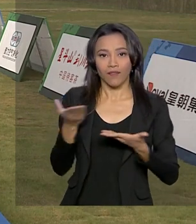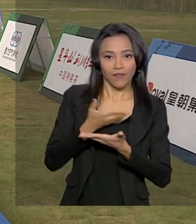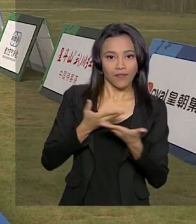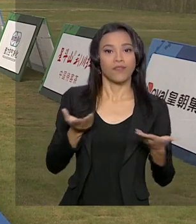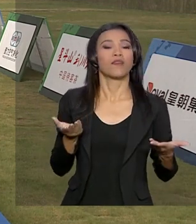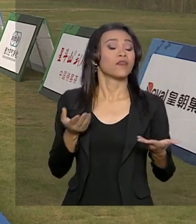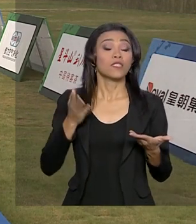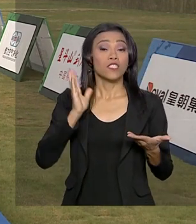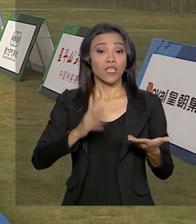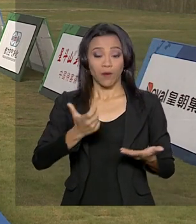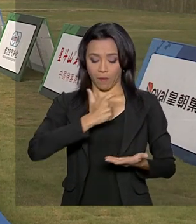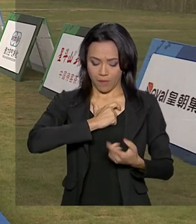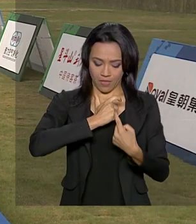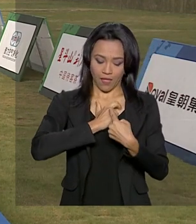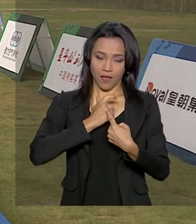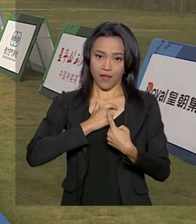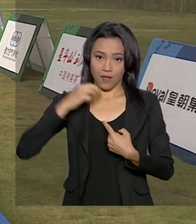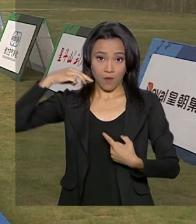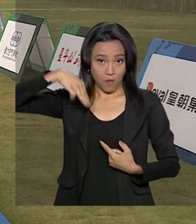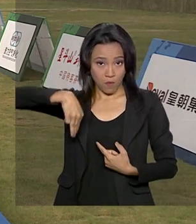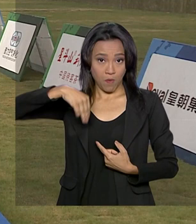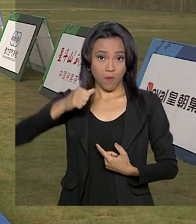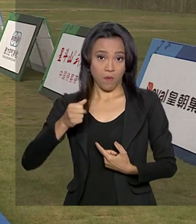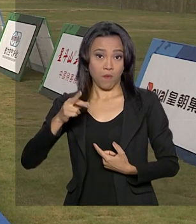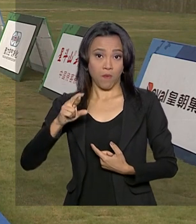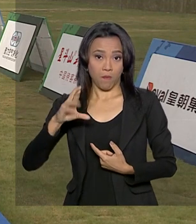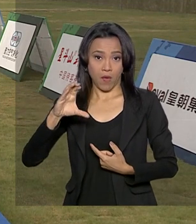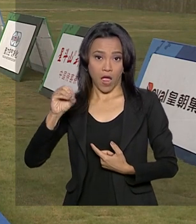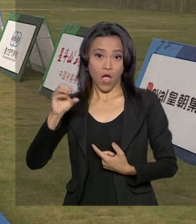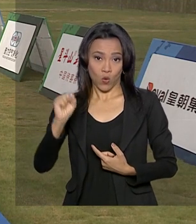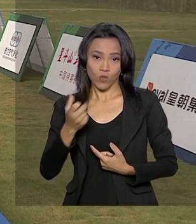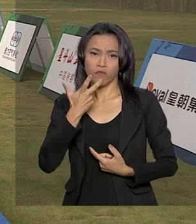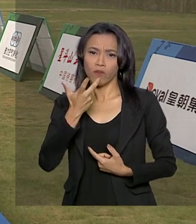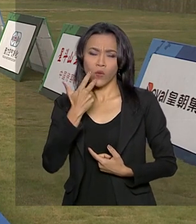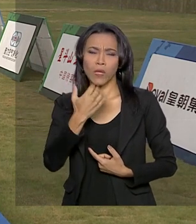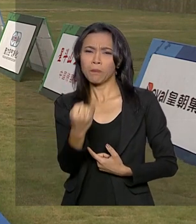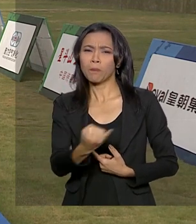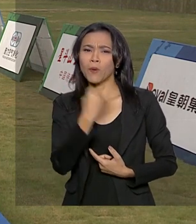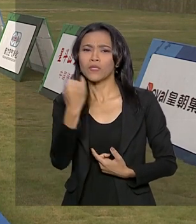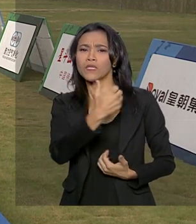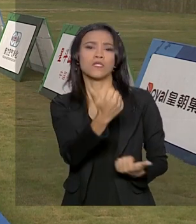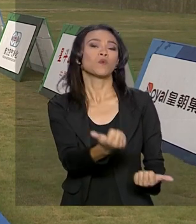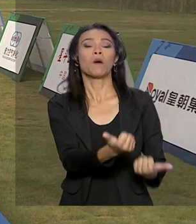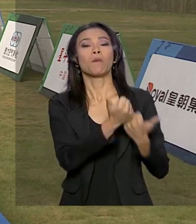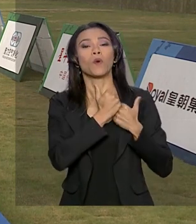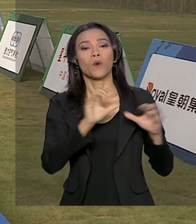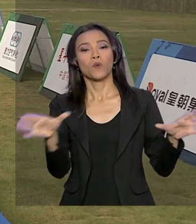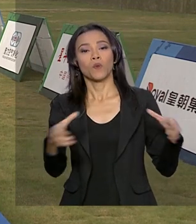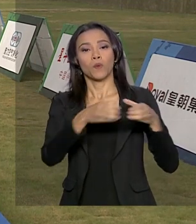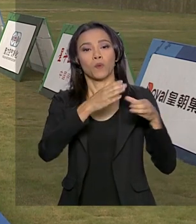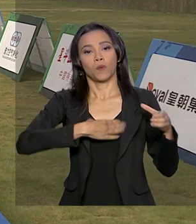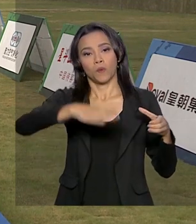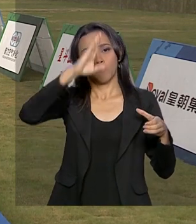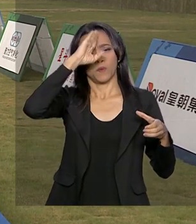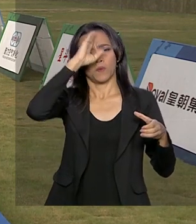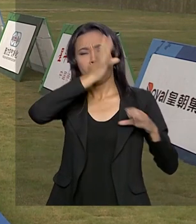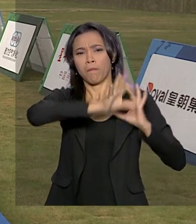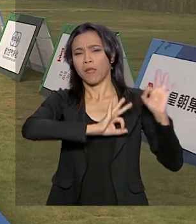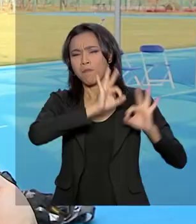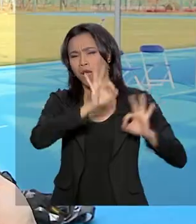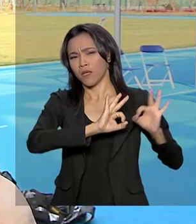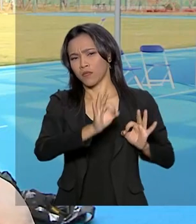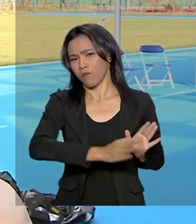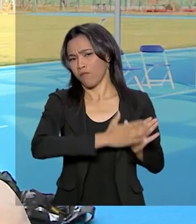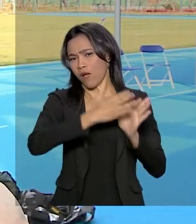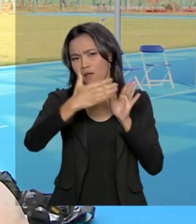Já com a medalha no peito, Marcos Vinícius falou sobre a importância do apoio das Forças Armadas na preparação durante todo esse